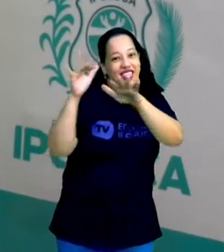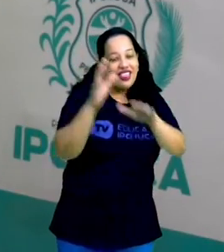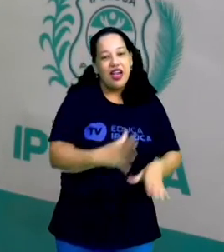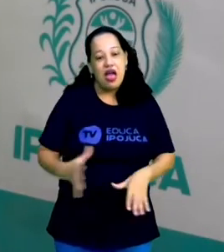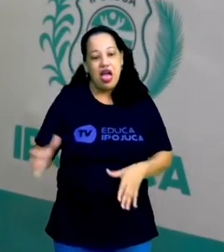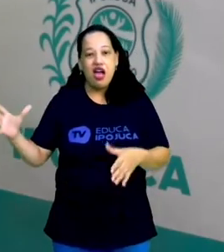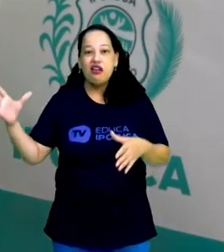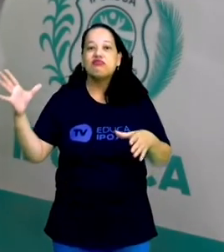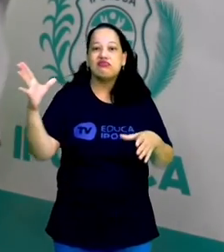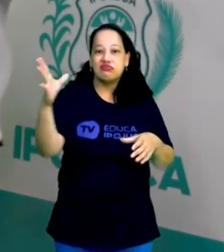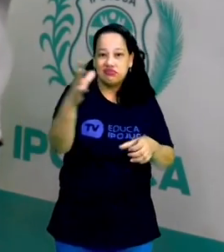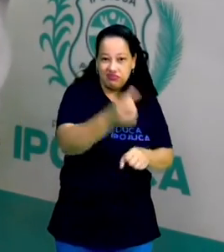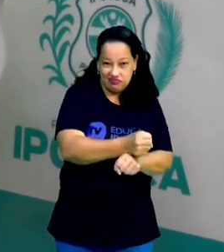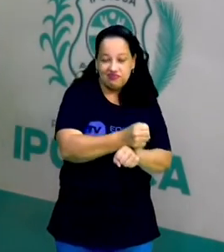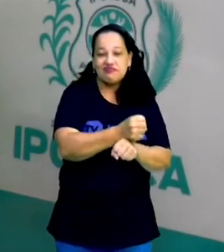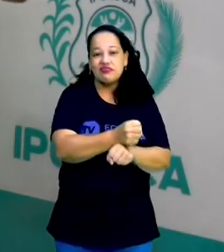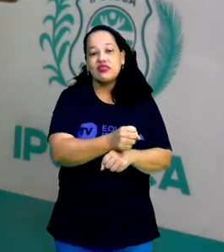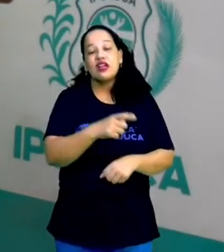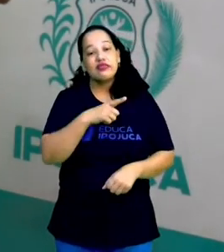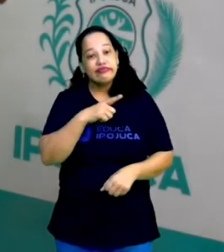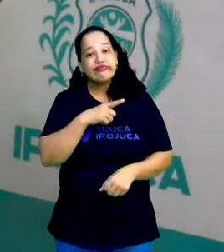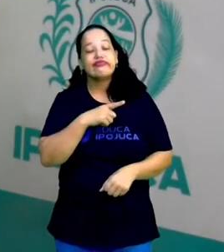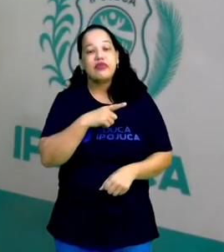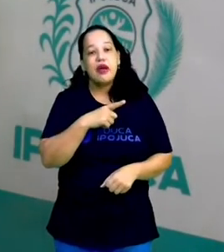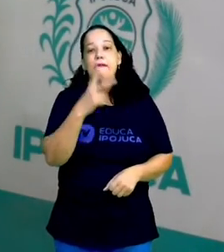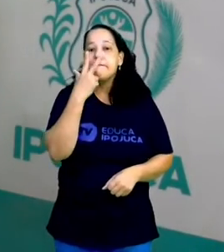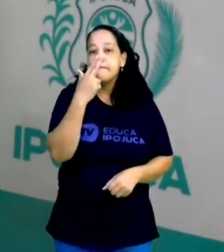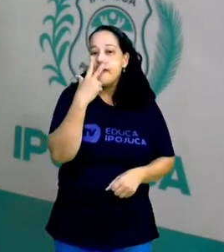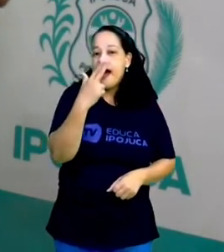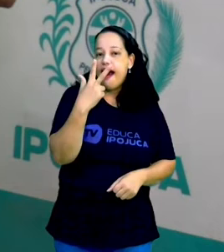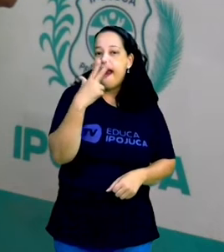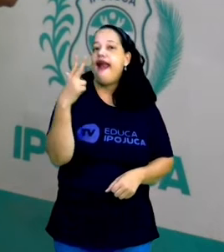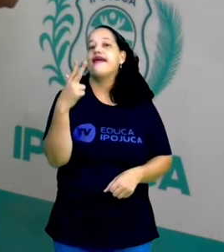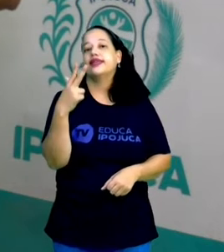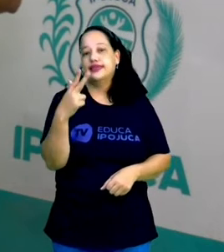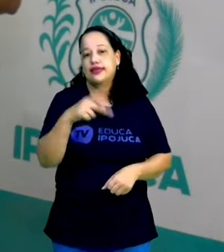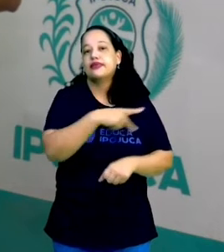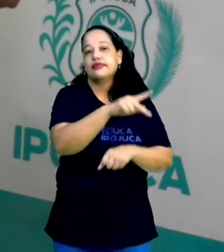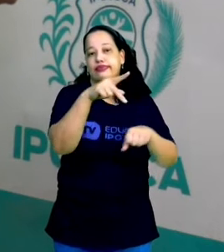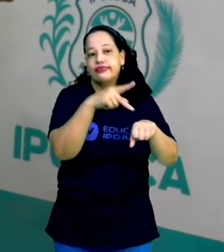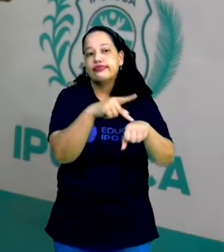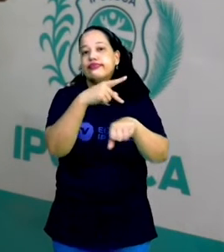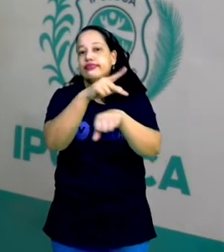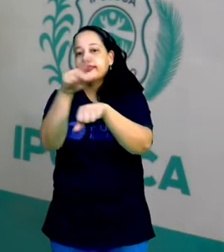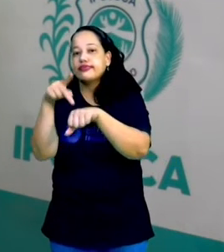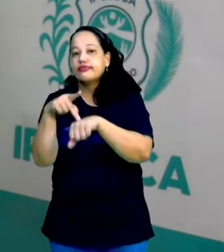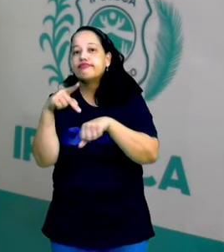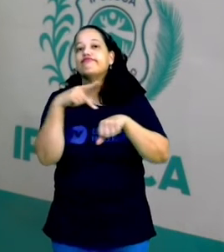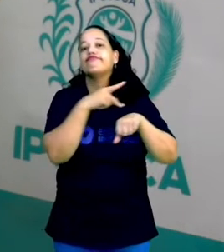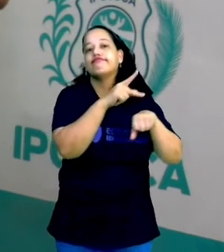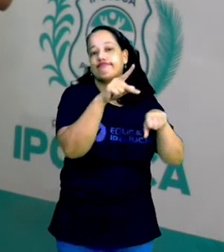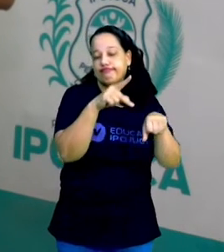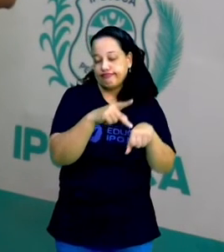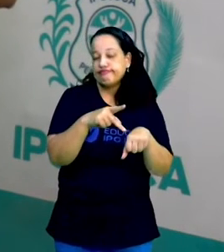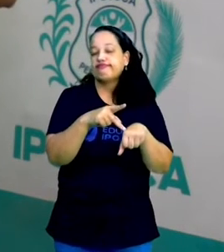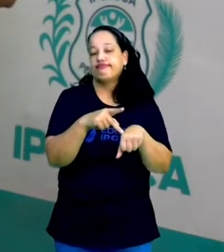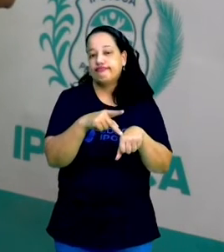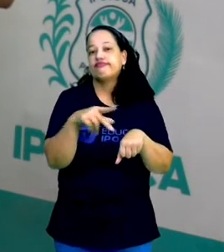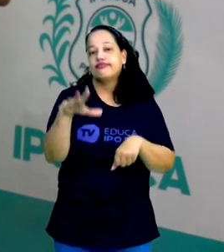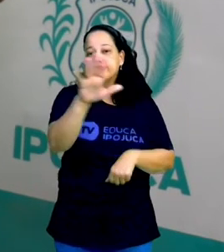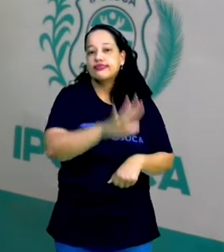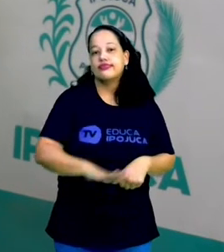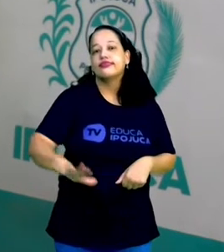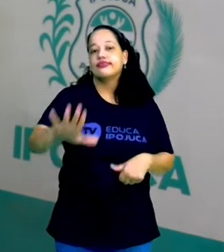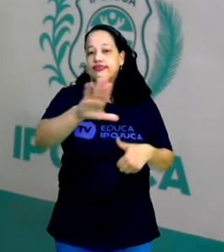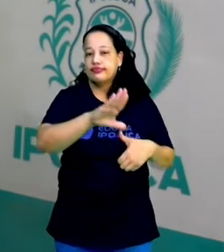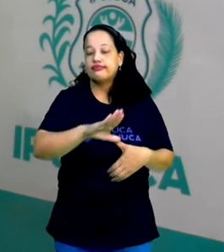de forma parecida em todos os países que fazem parte dessa porção do continente americano.